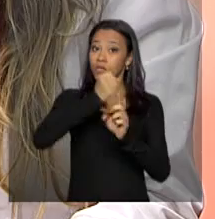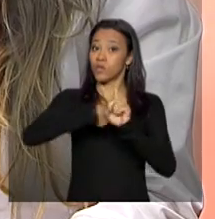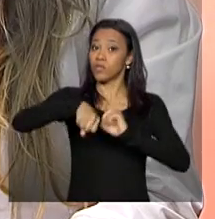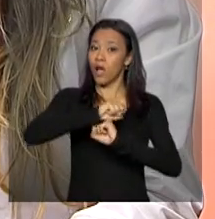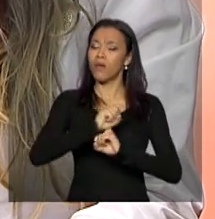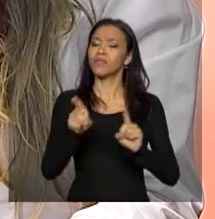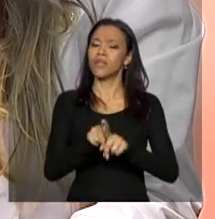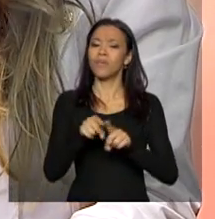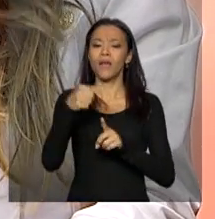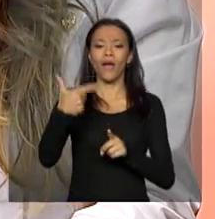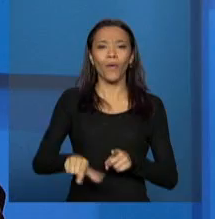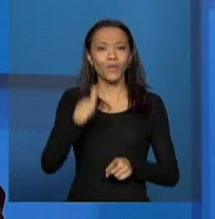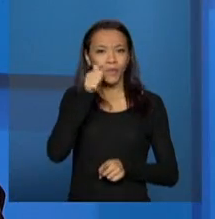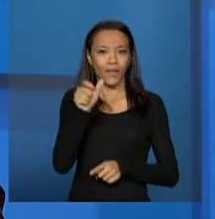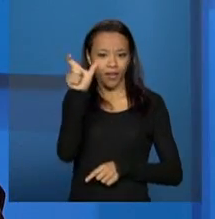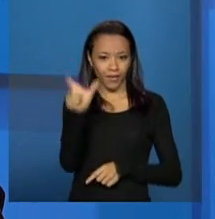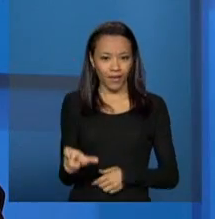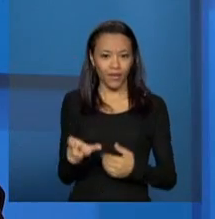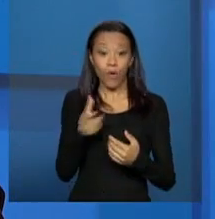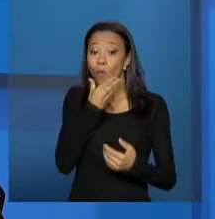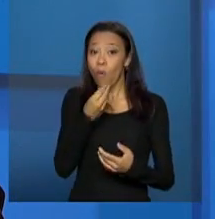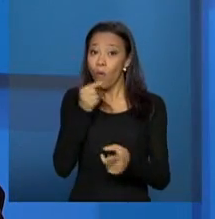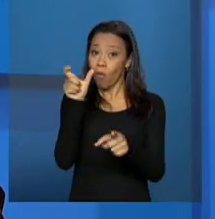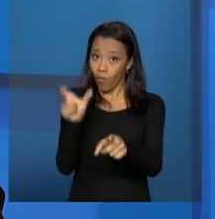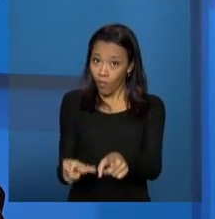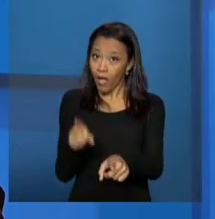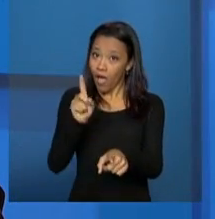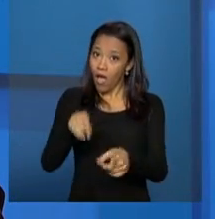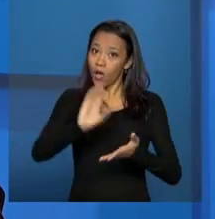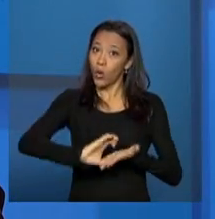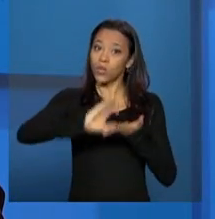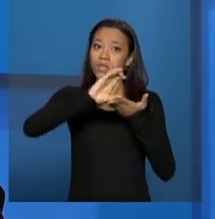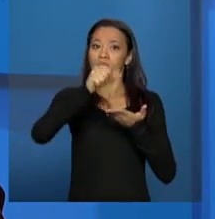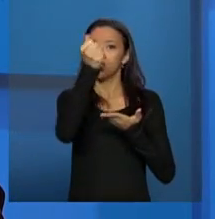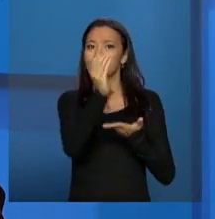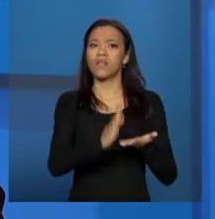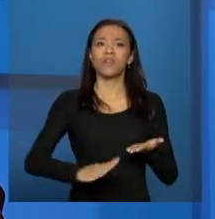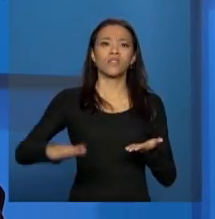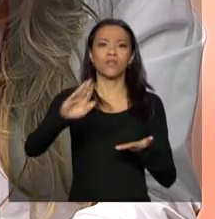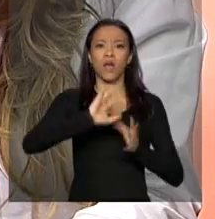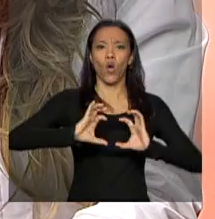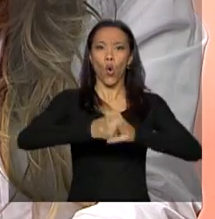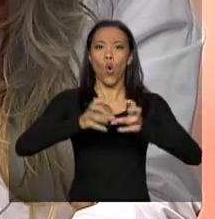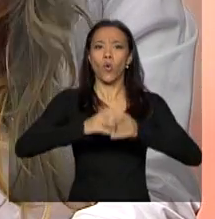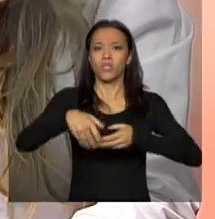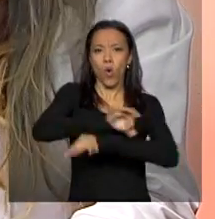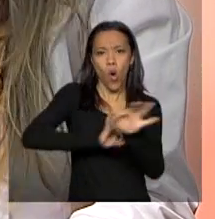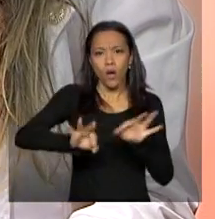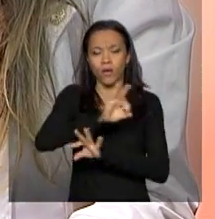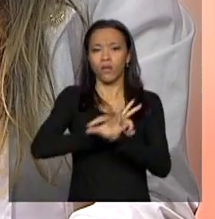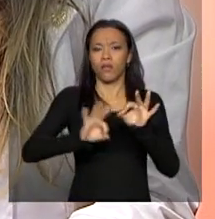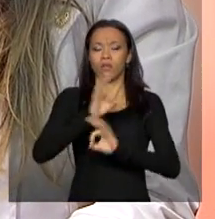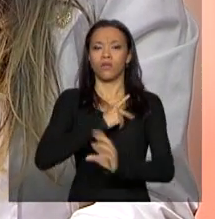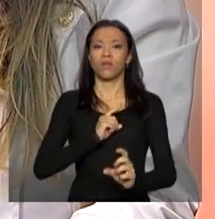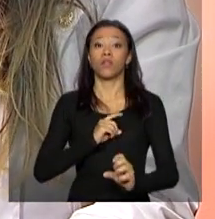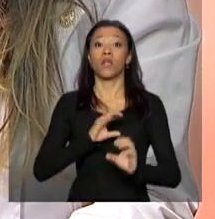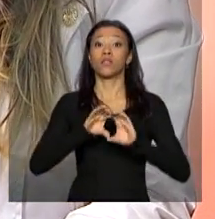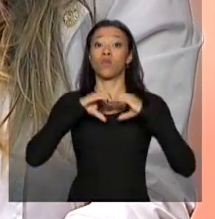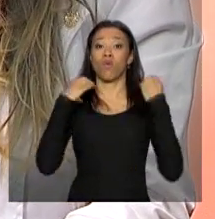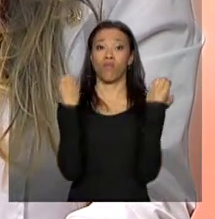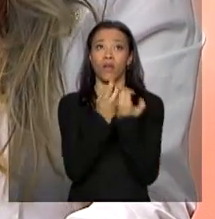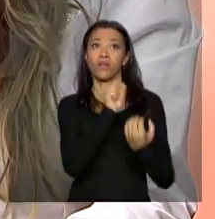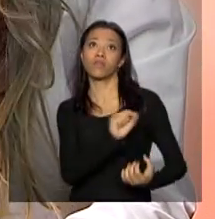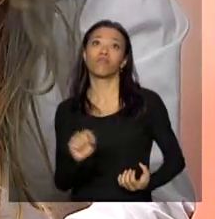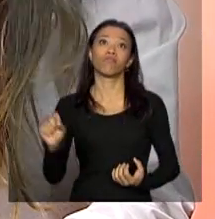Leovane Gregório, conselheiro nacional integrante da comissão organizadora da 10ª Conferência Nacional de Assistência